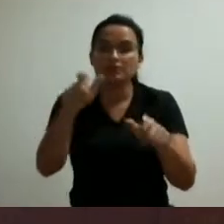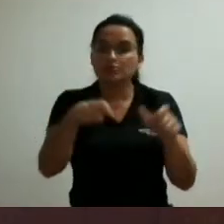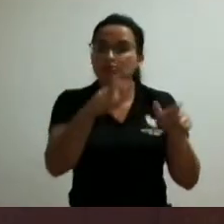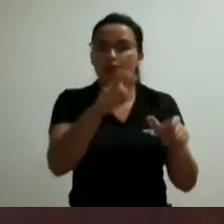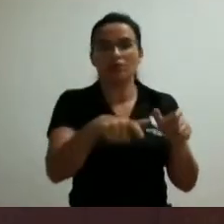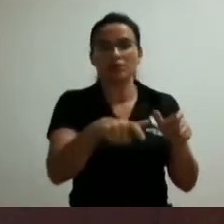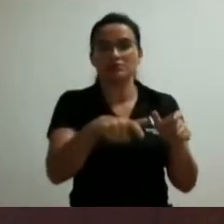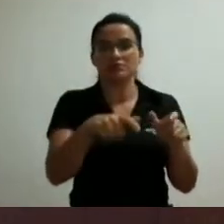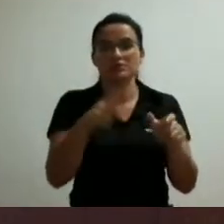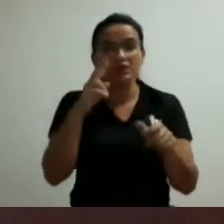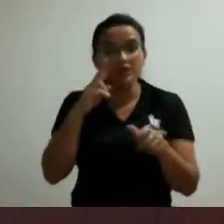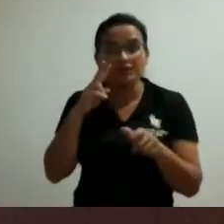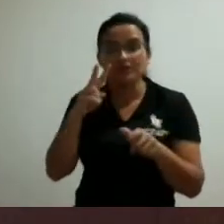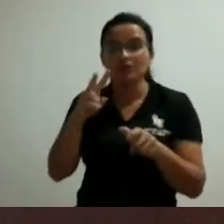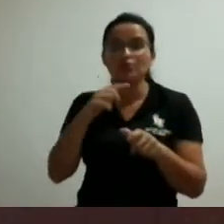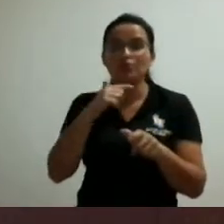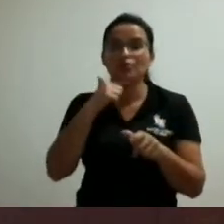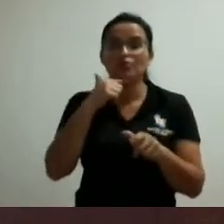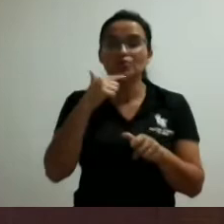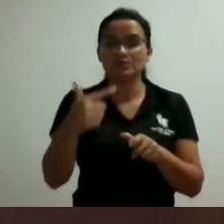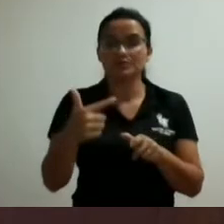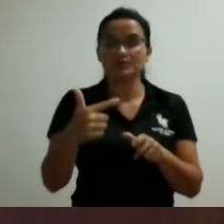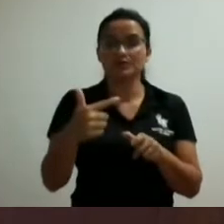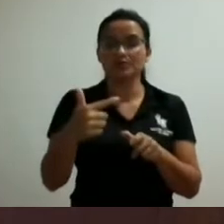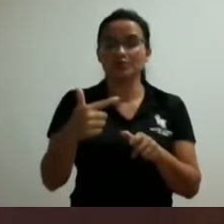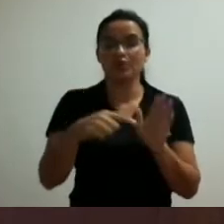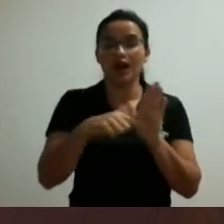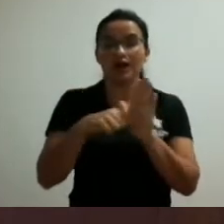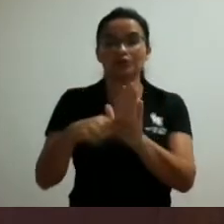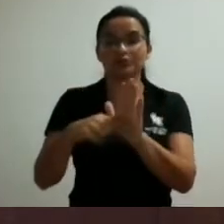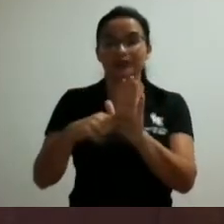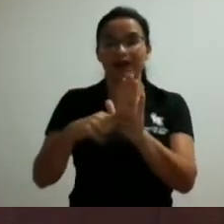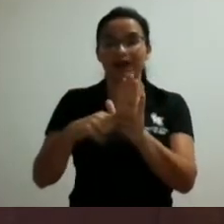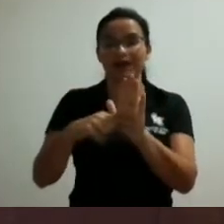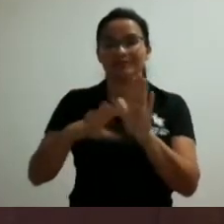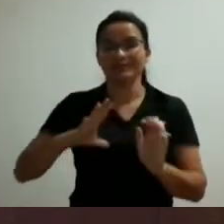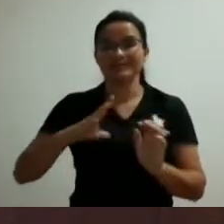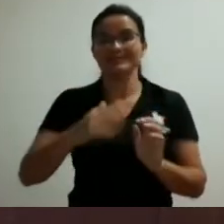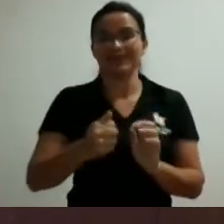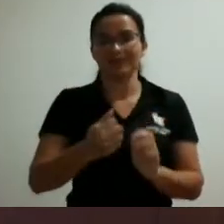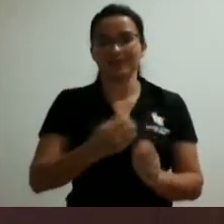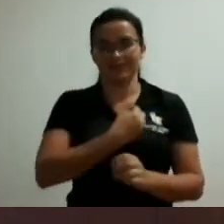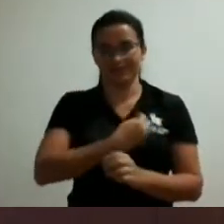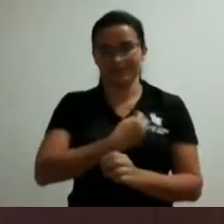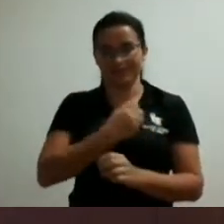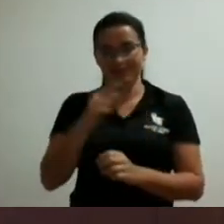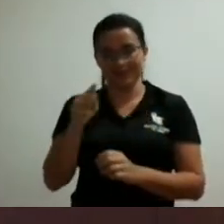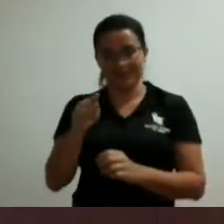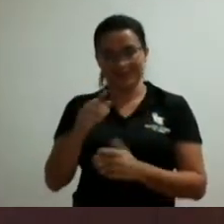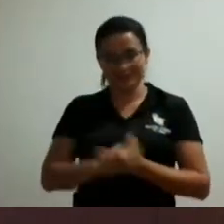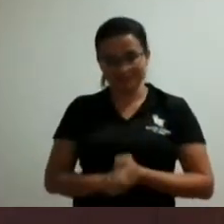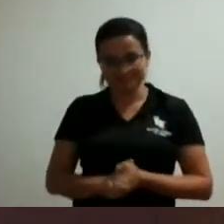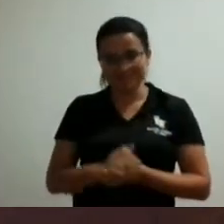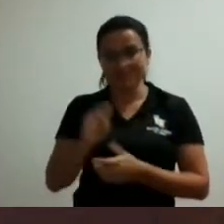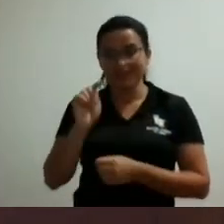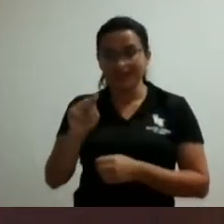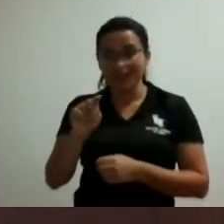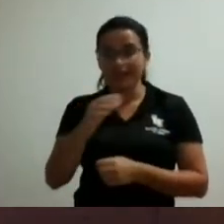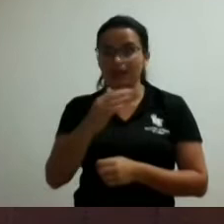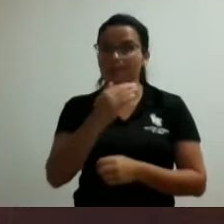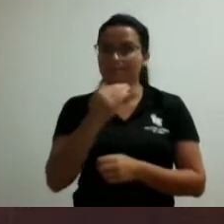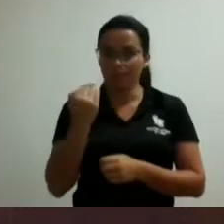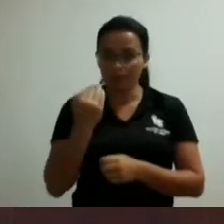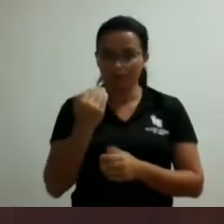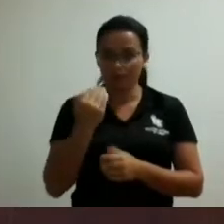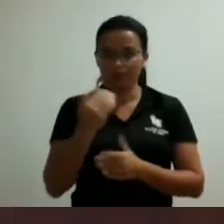autor que dá o nome a essa manobra e esse rapaz ele veio a falecer então esse grupo de